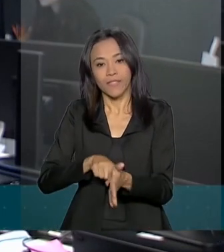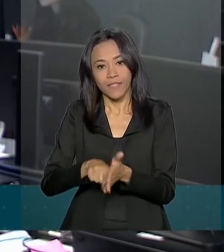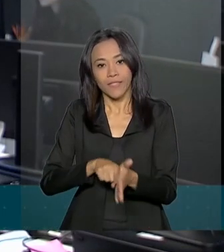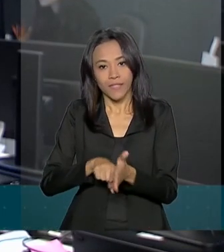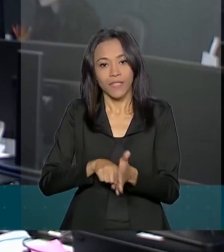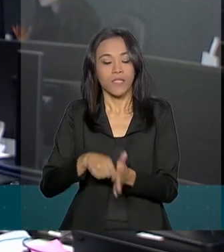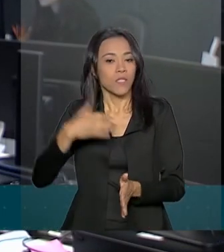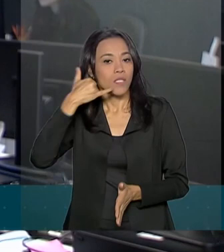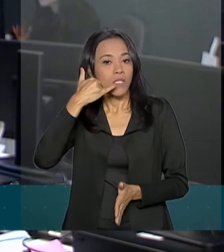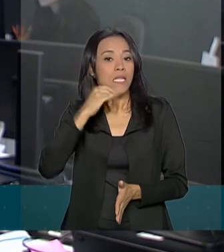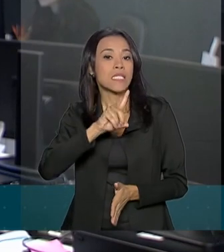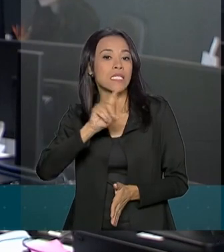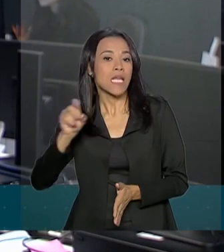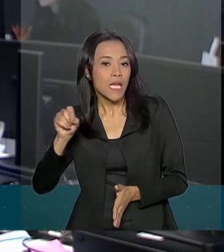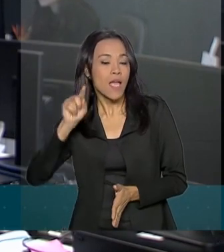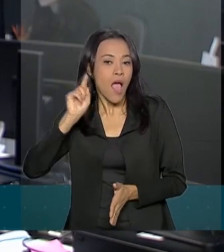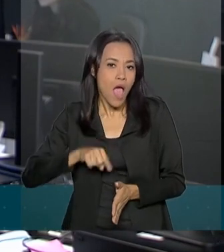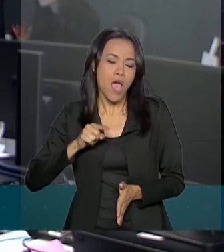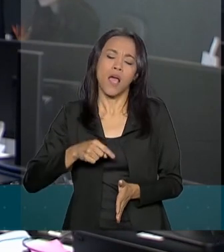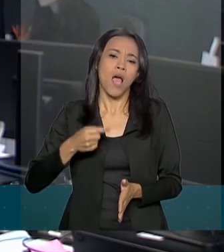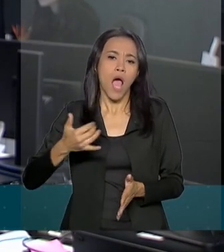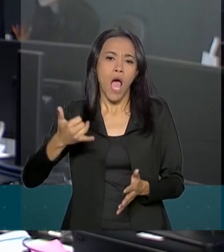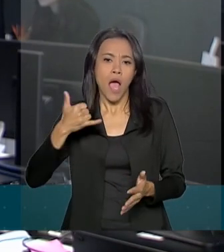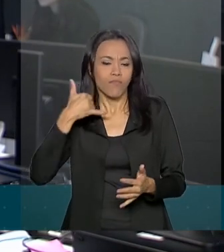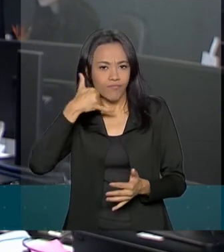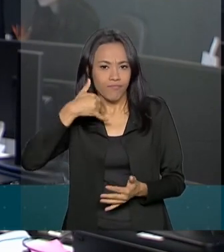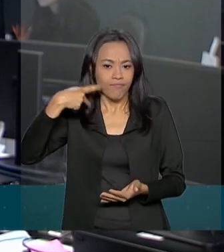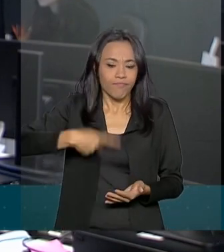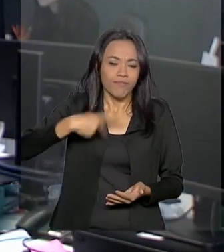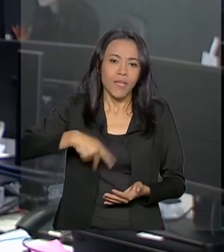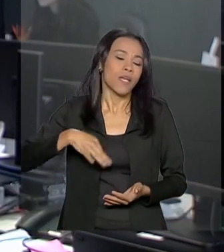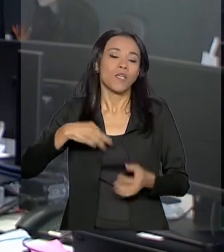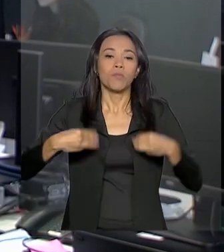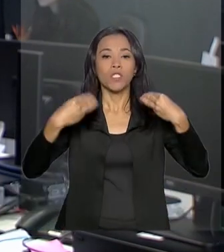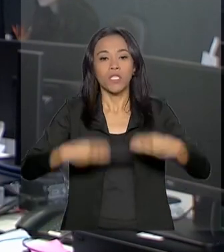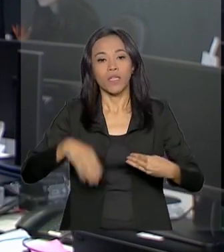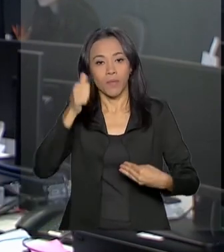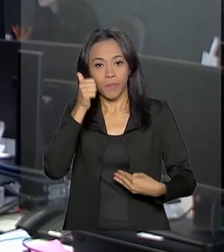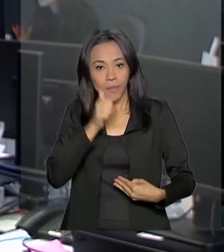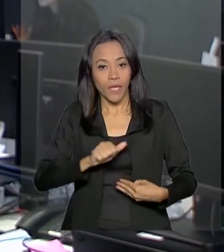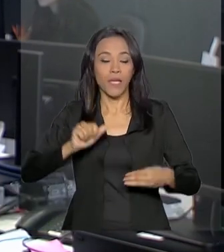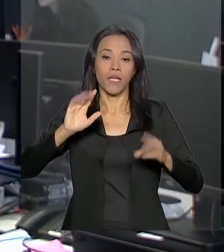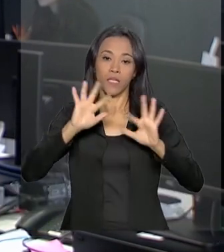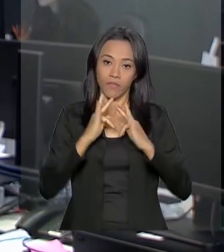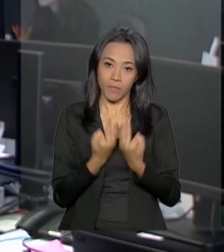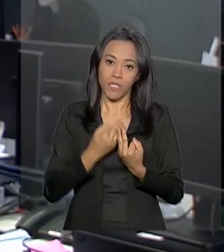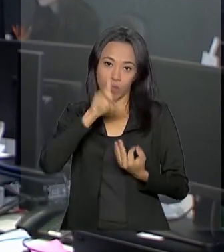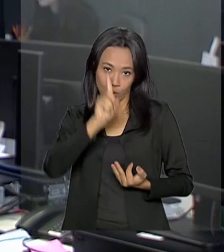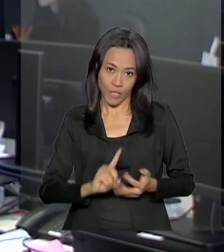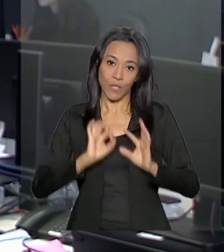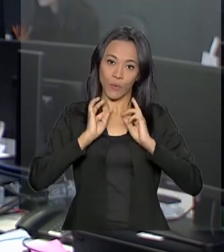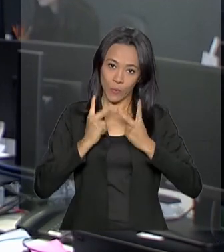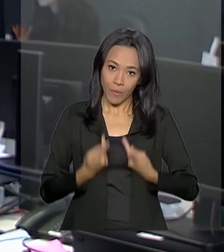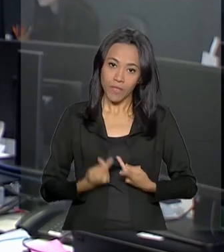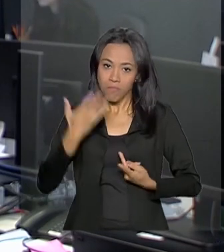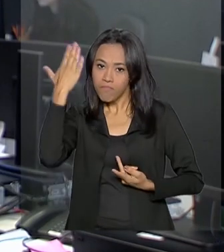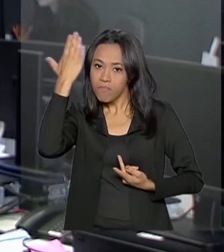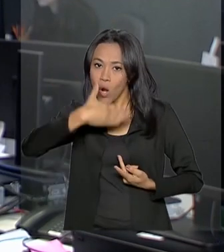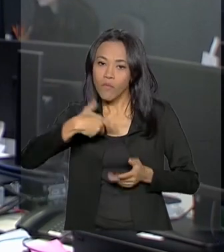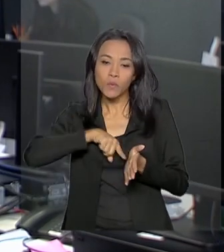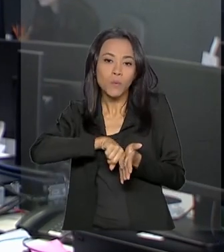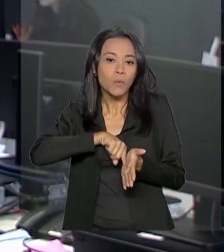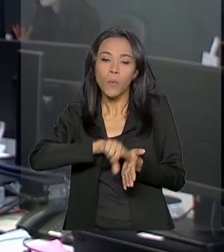feito com base no serviço de atendimento ao público do Ministério da Mulher, da Família e dos Direitos Humanos, mostra que em